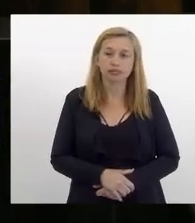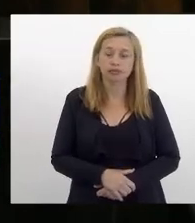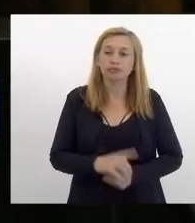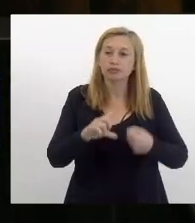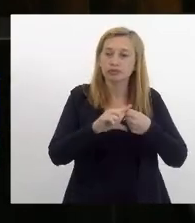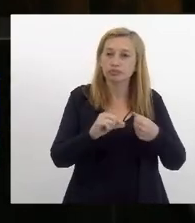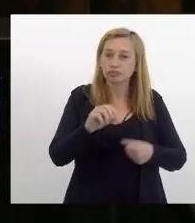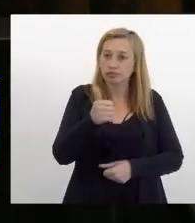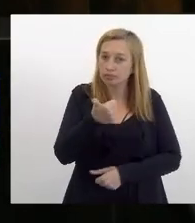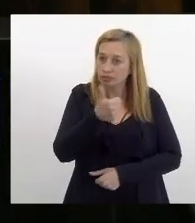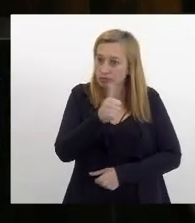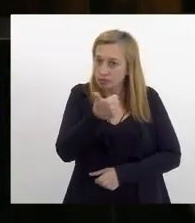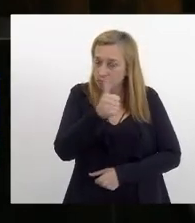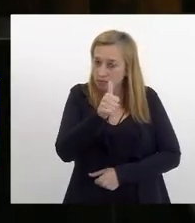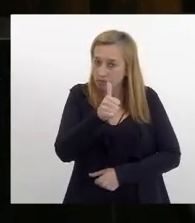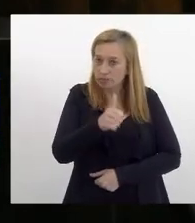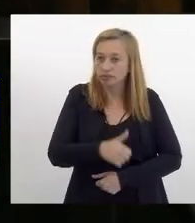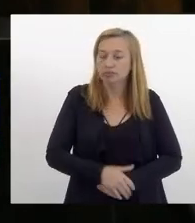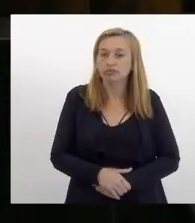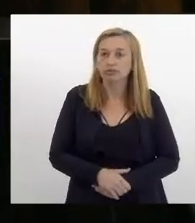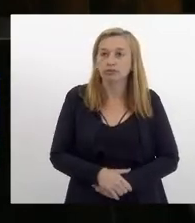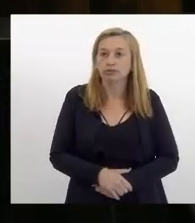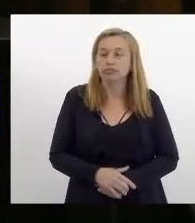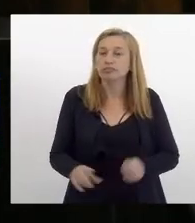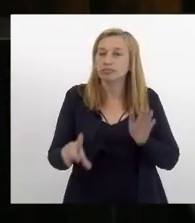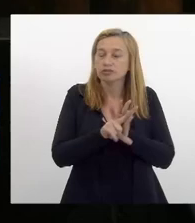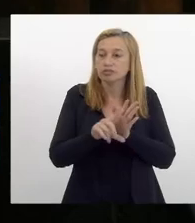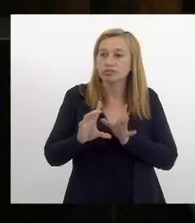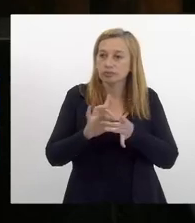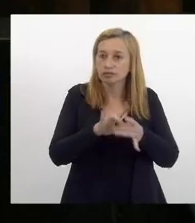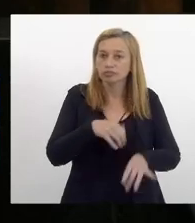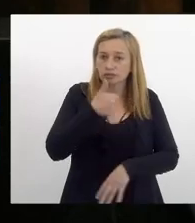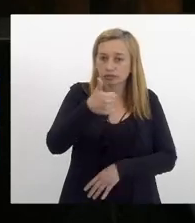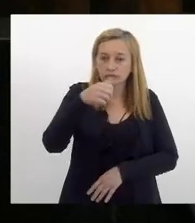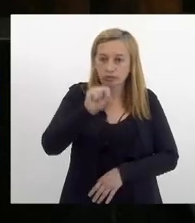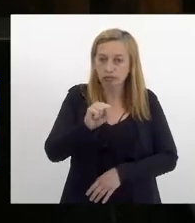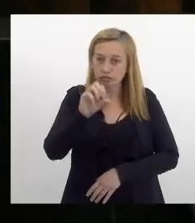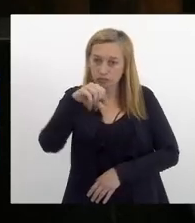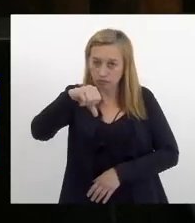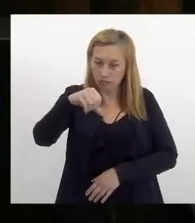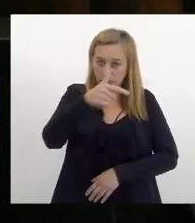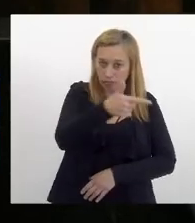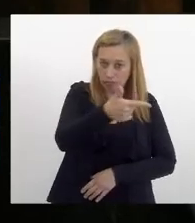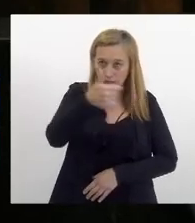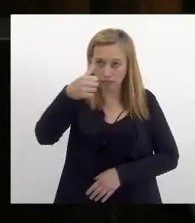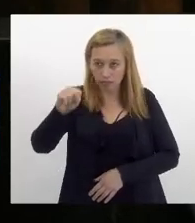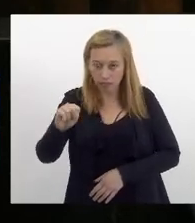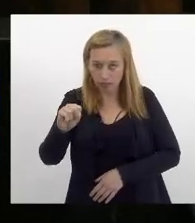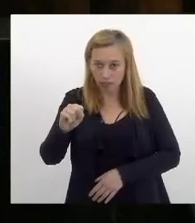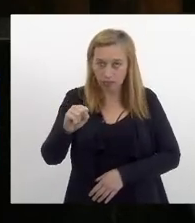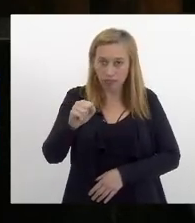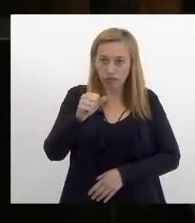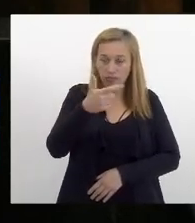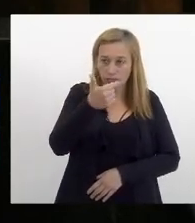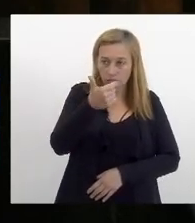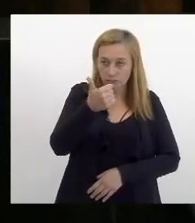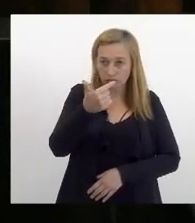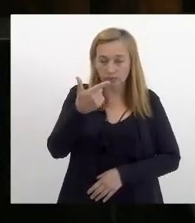artigo 11 da lei complementar 189 de 28 de 12 de 20